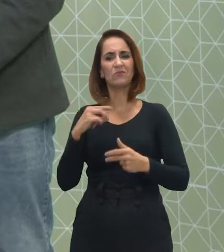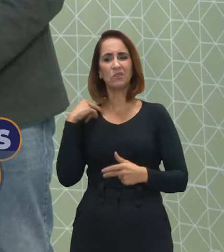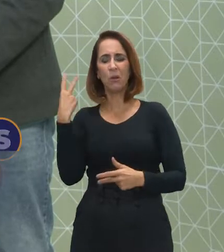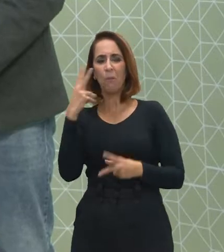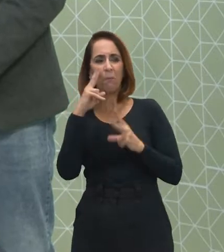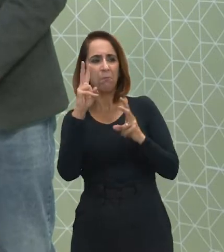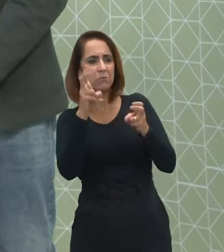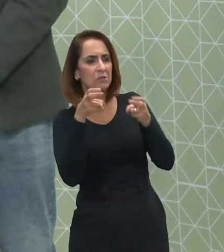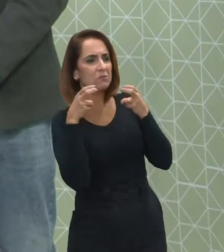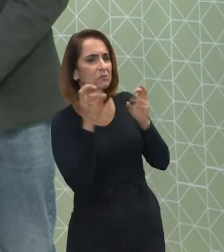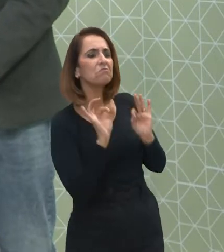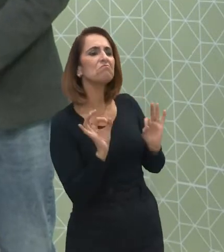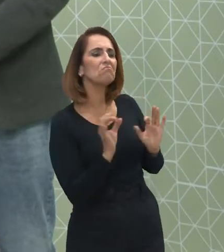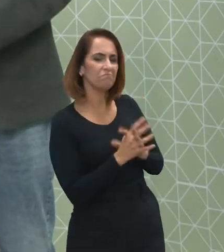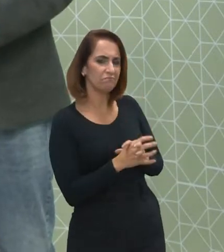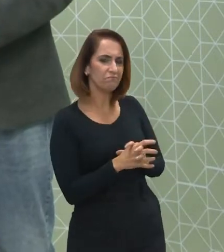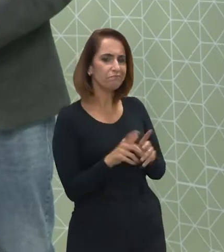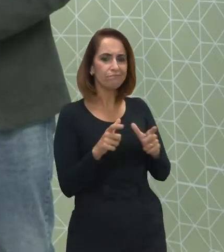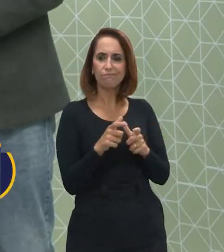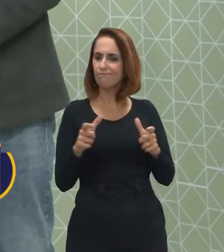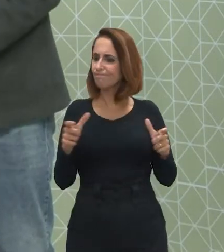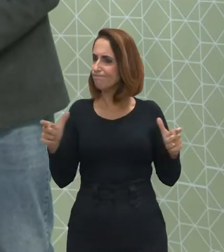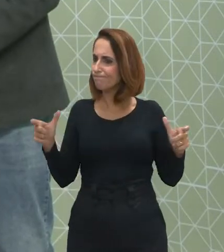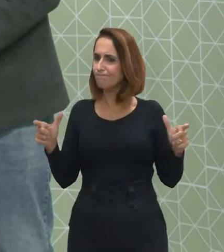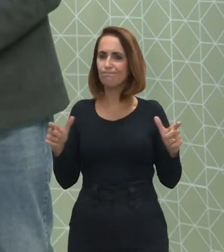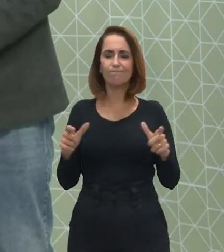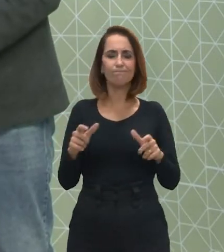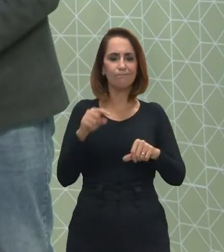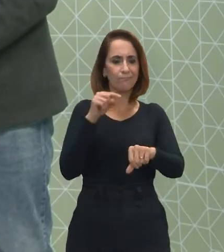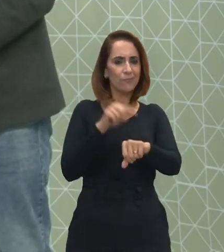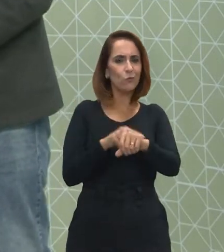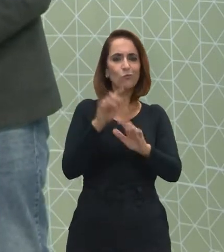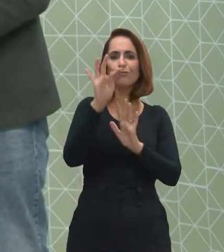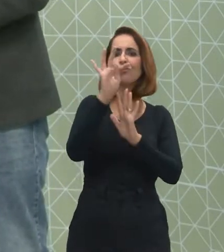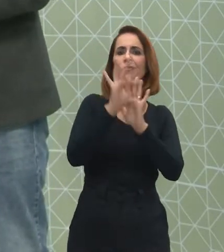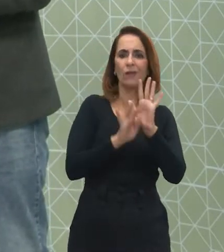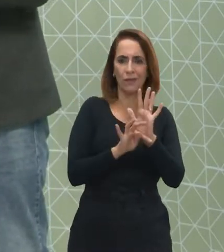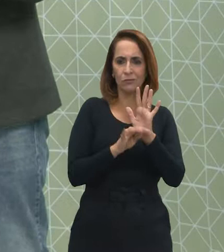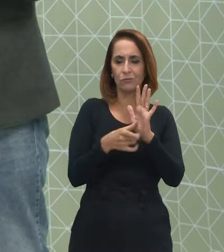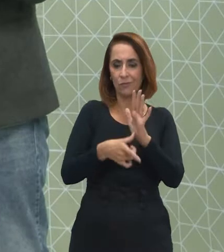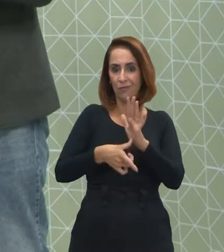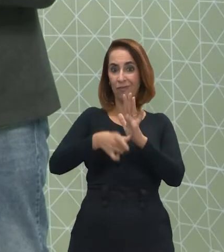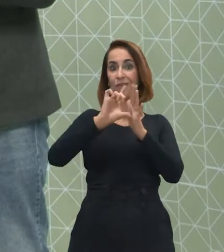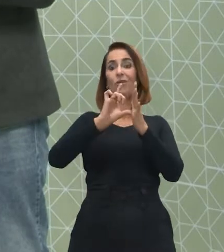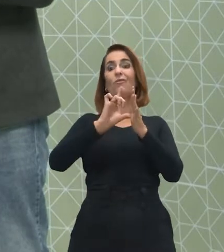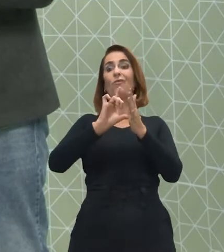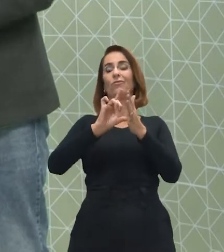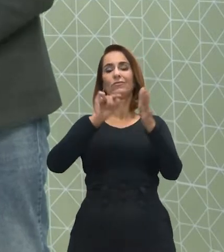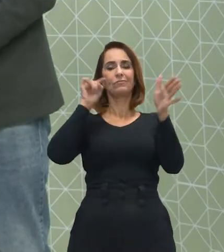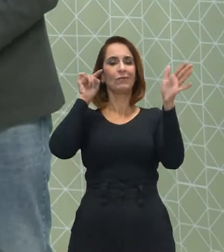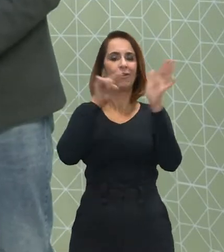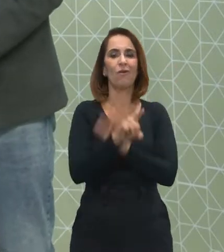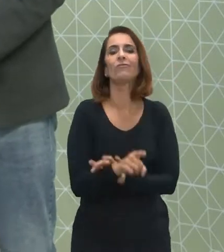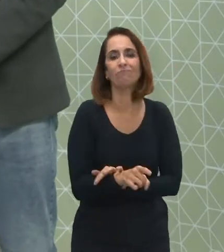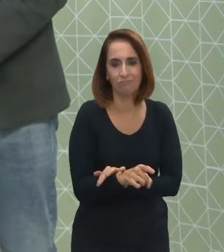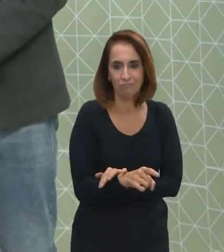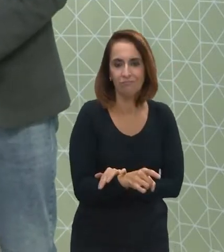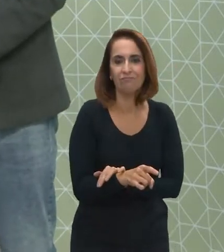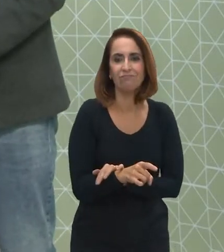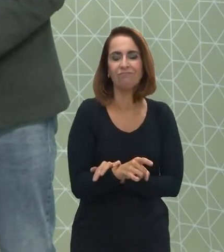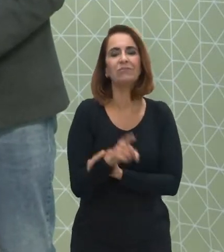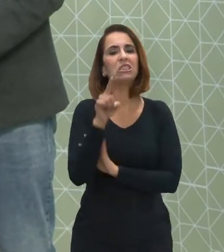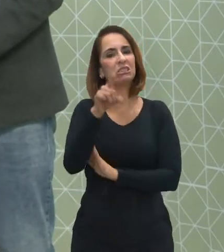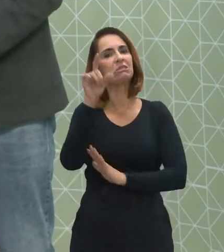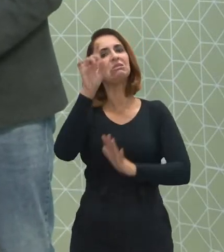percebido um aumento dos textos anteriores às questões. E